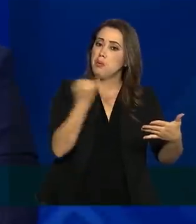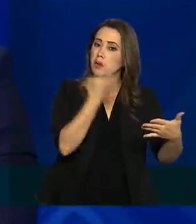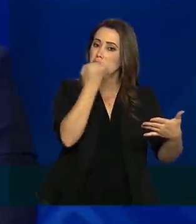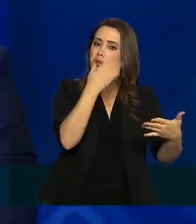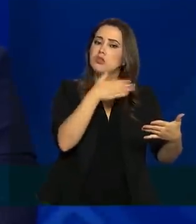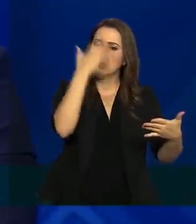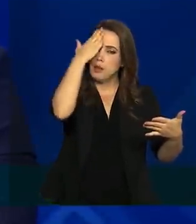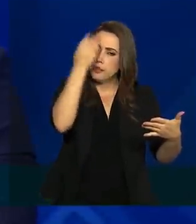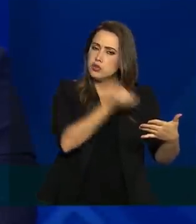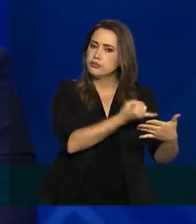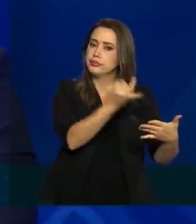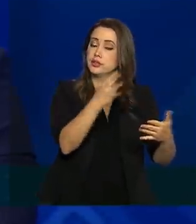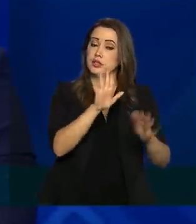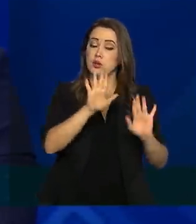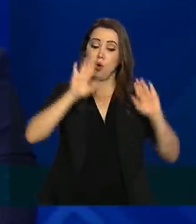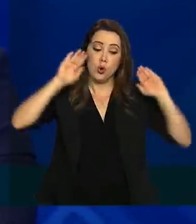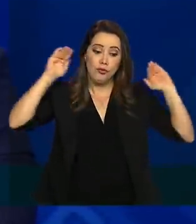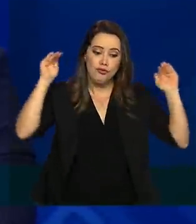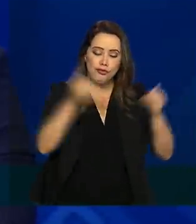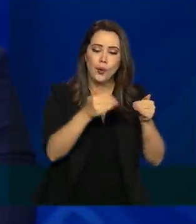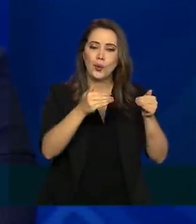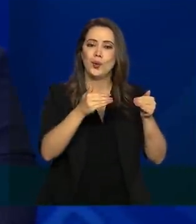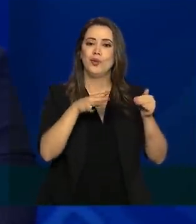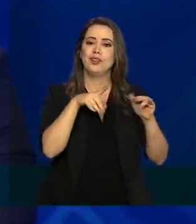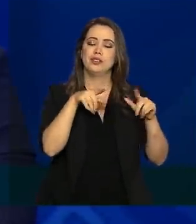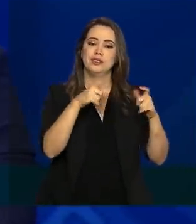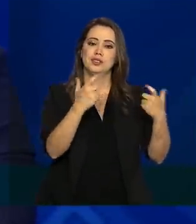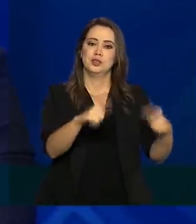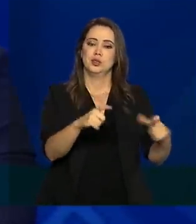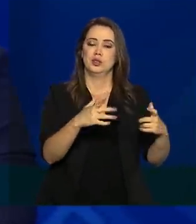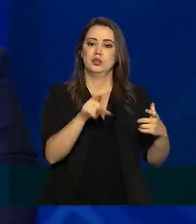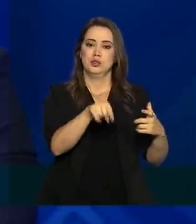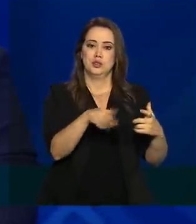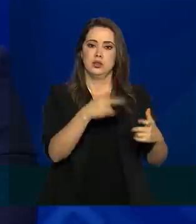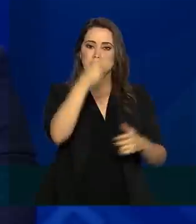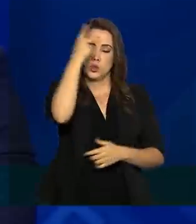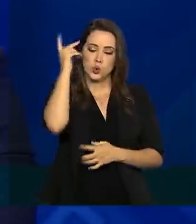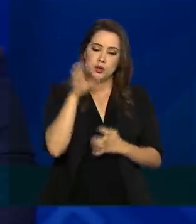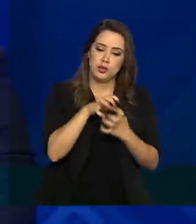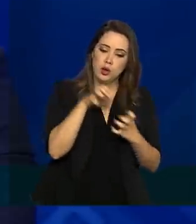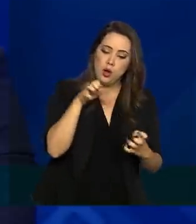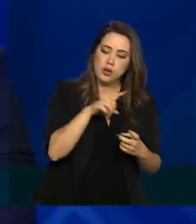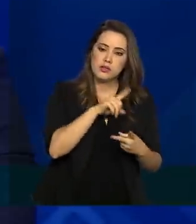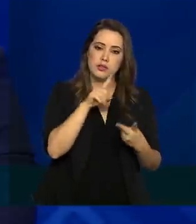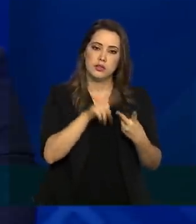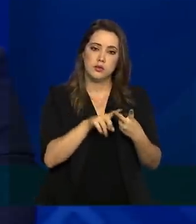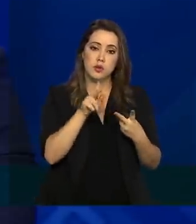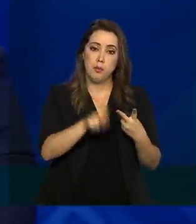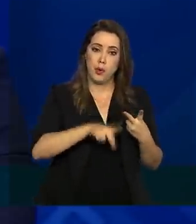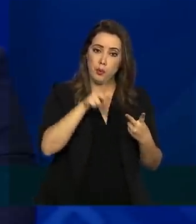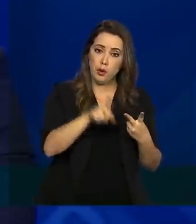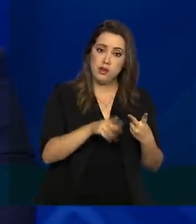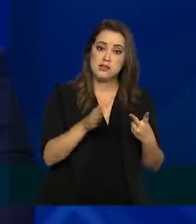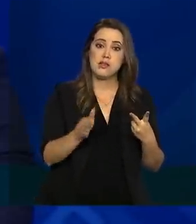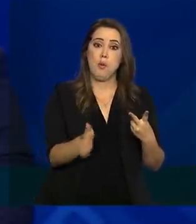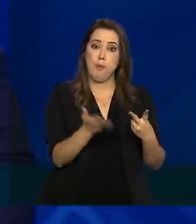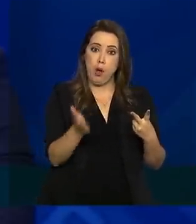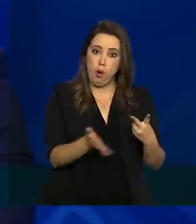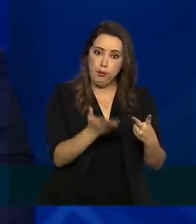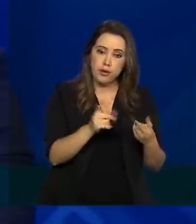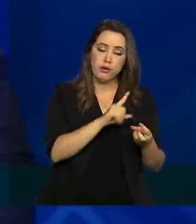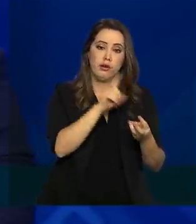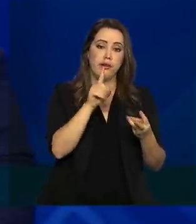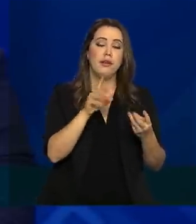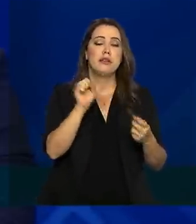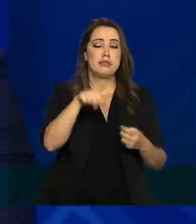então a gente tem um foco totalmente na questão do idoso, na questão das populações mais pobres e